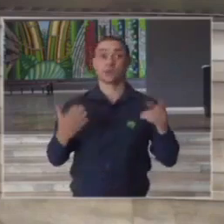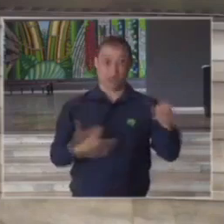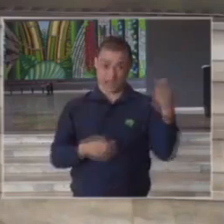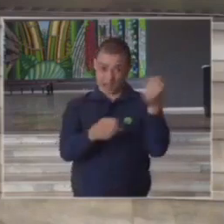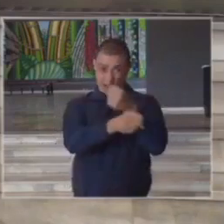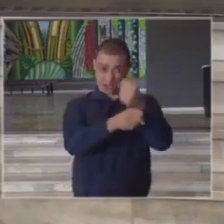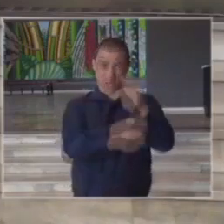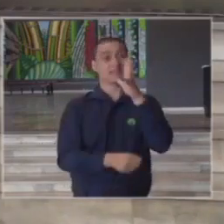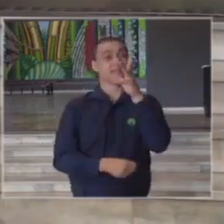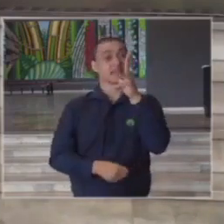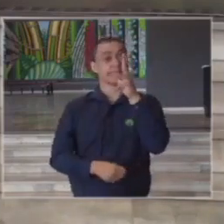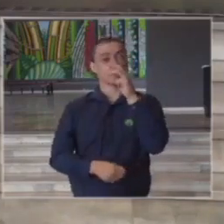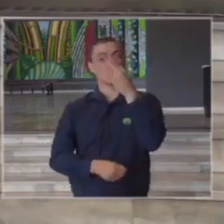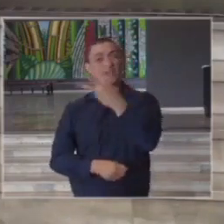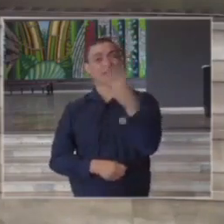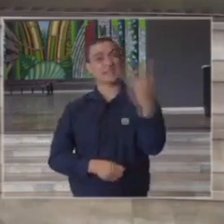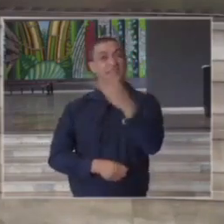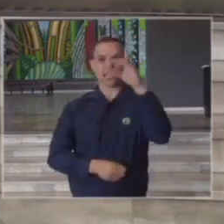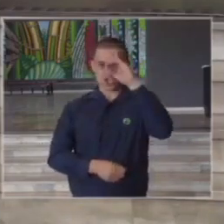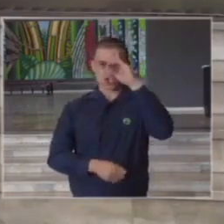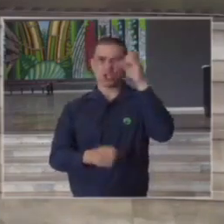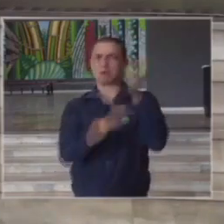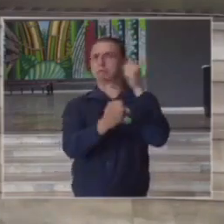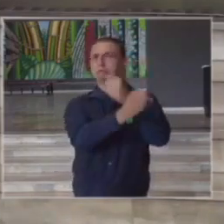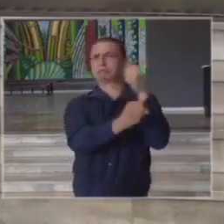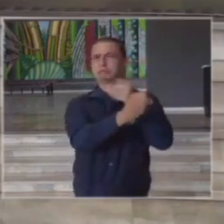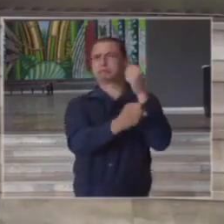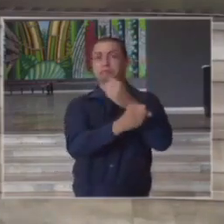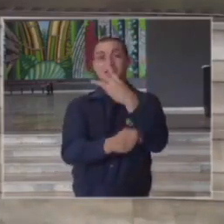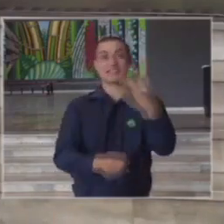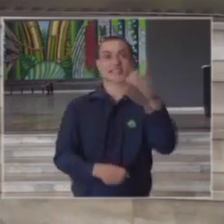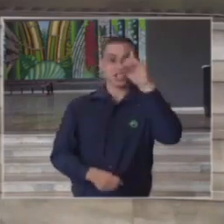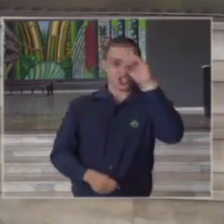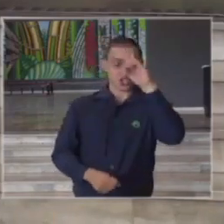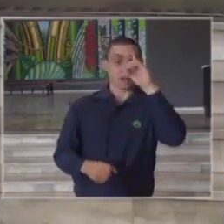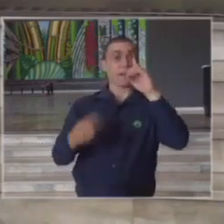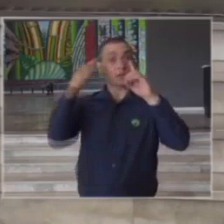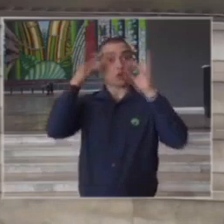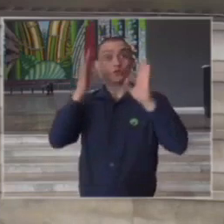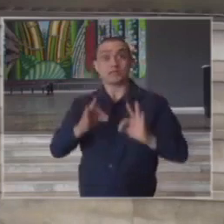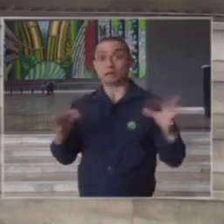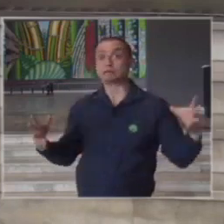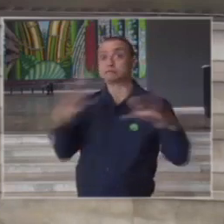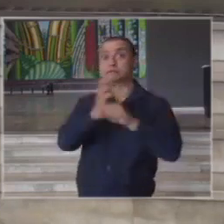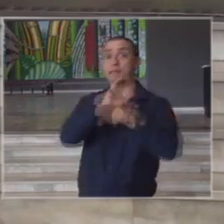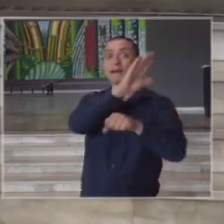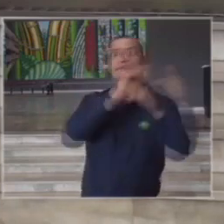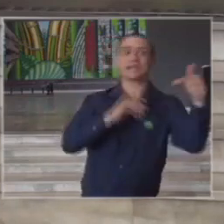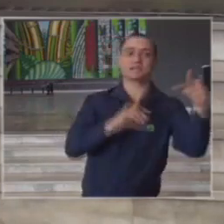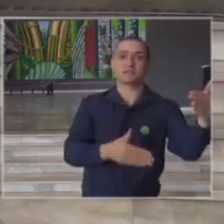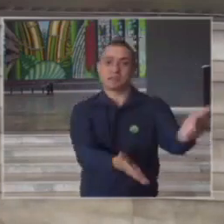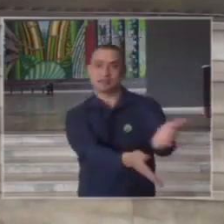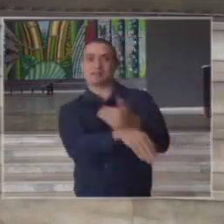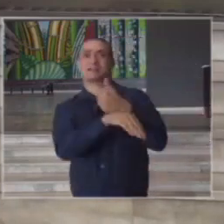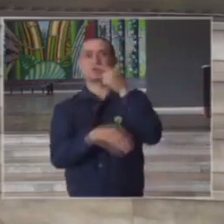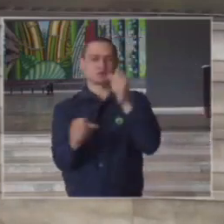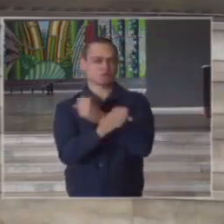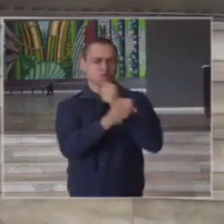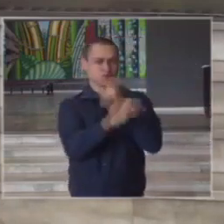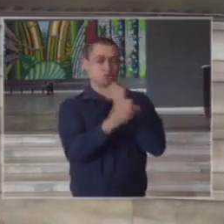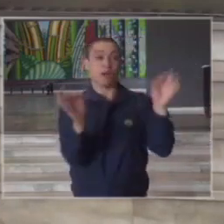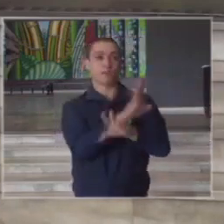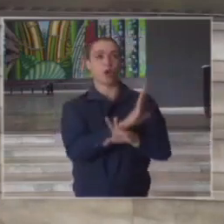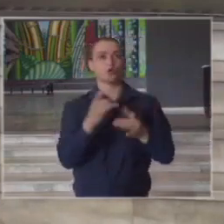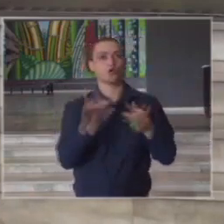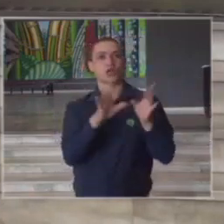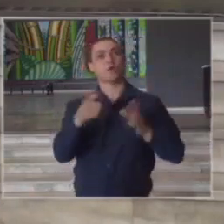obra que durou 33 dias 7 a menos do previsto e que inclusive liberou espaços